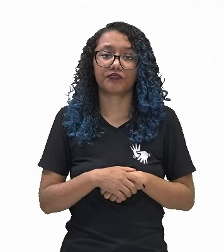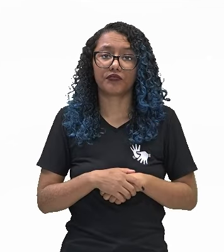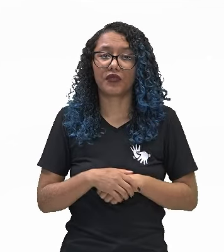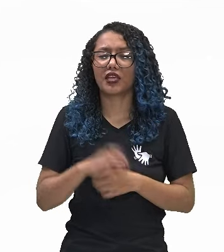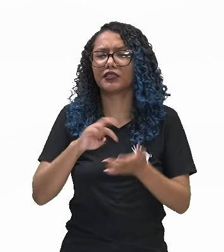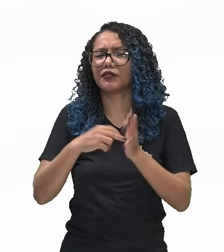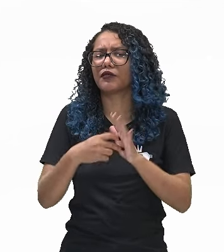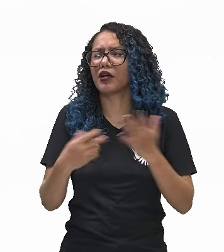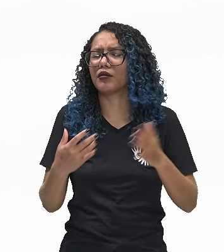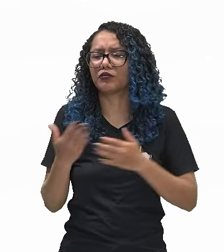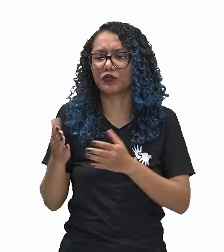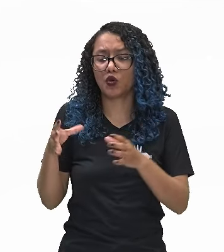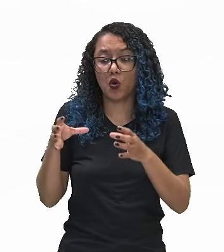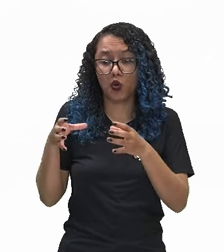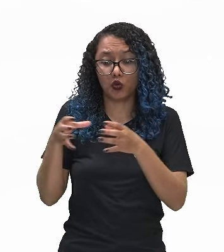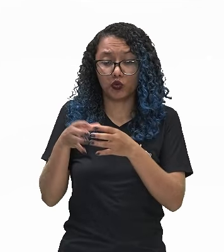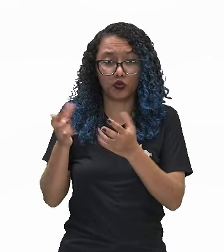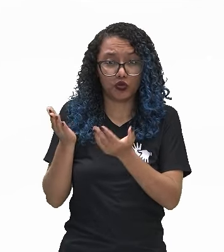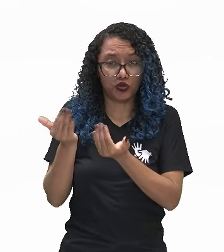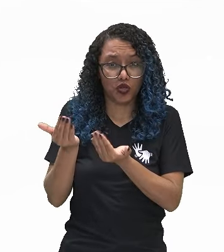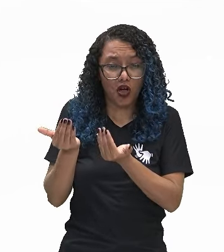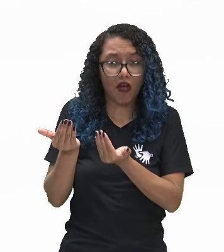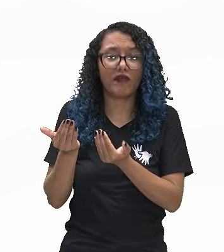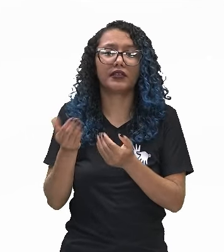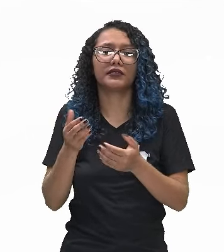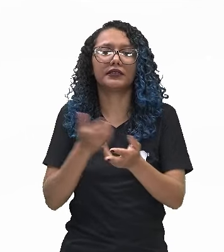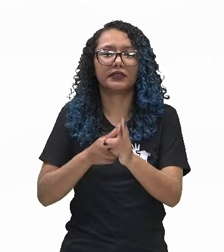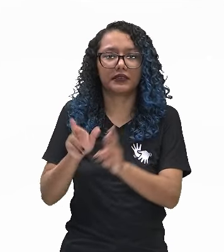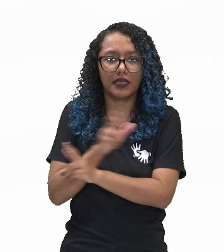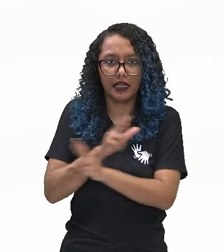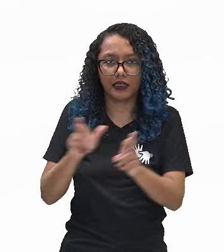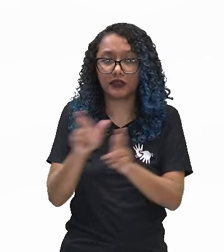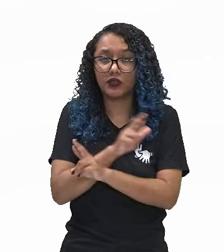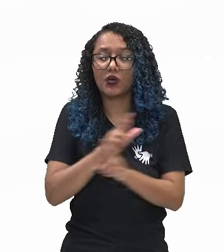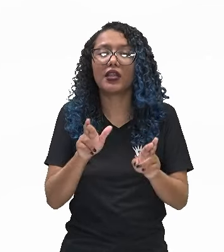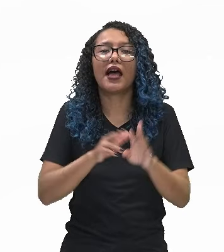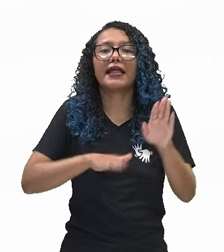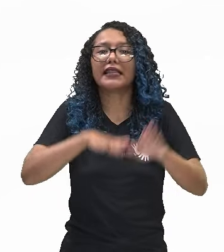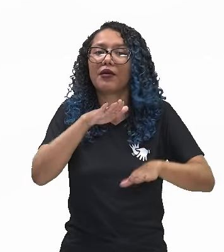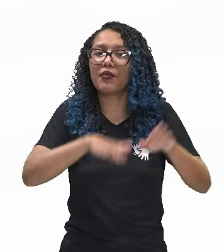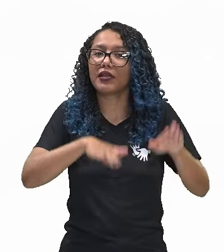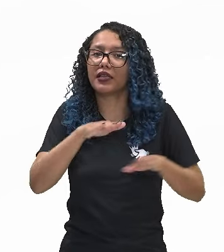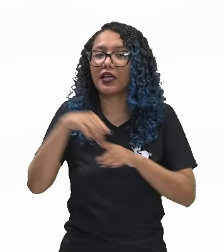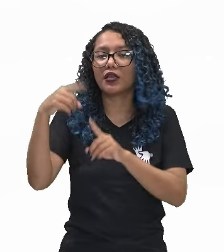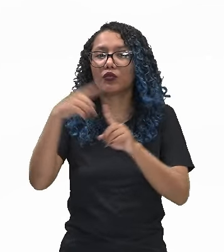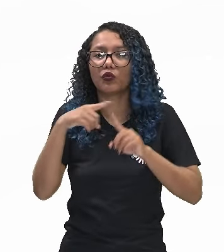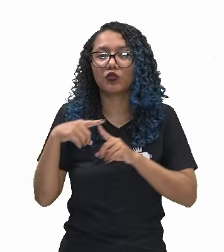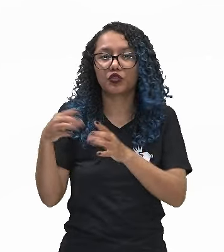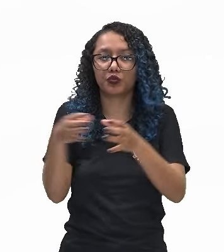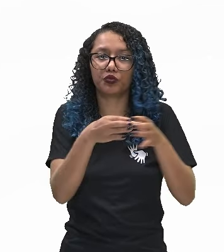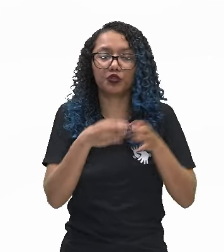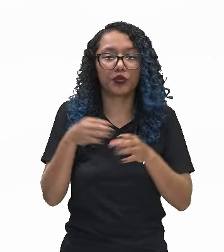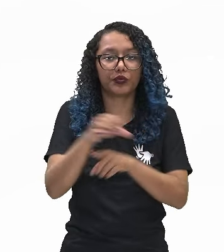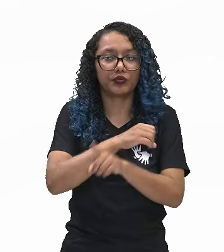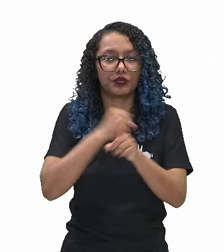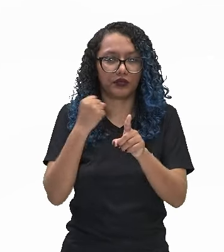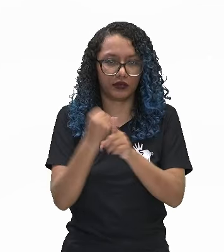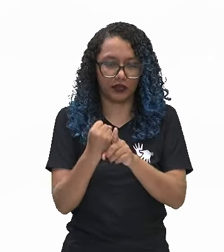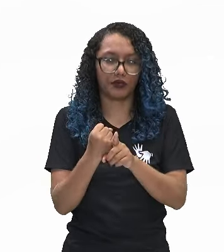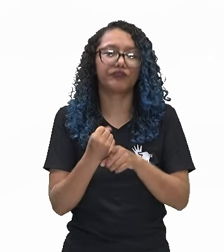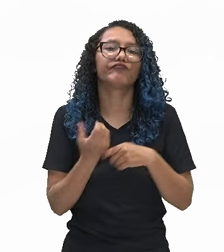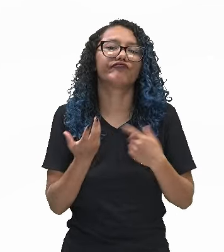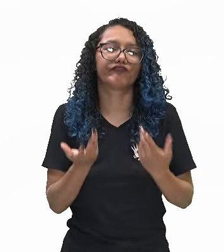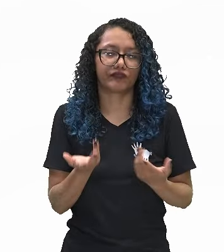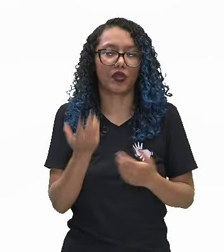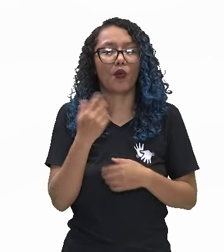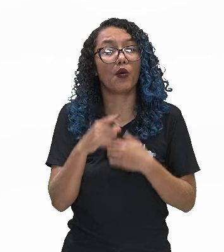politicamente produzidas. Ou seja, segundo o Paes, esse estudioso aí, as várias e diferentes formas de conceber a